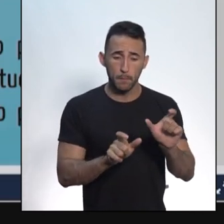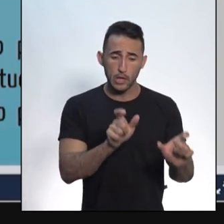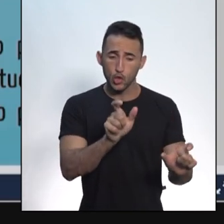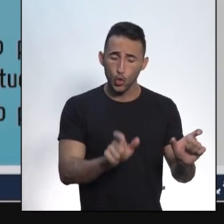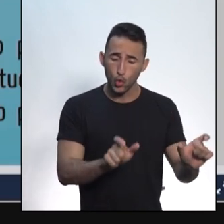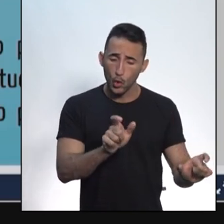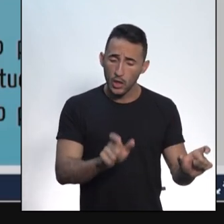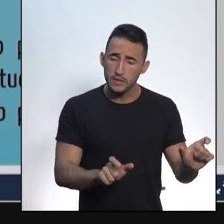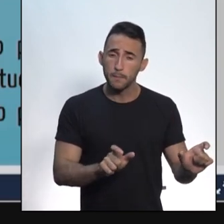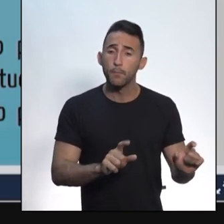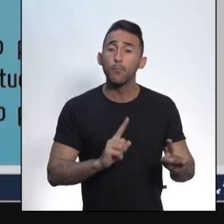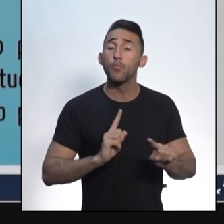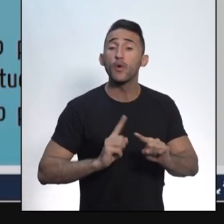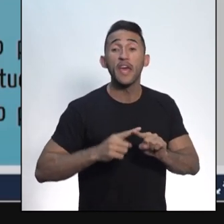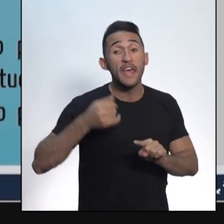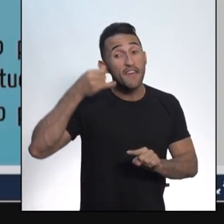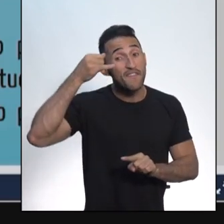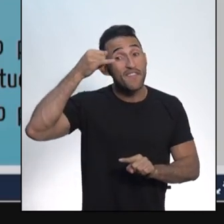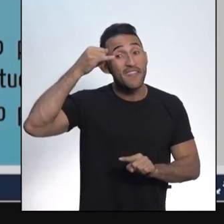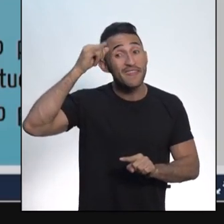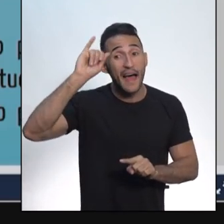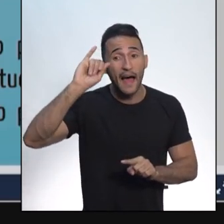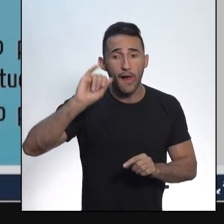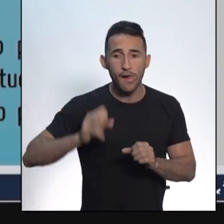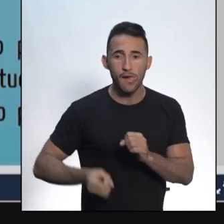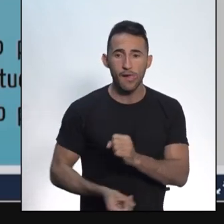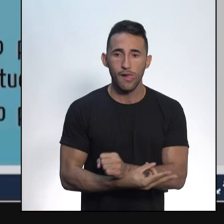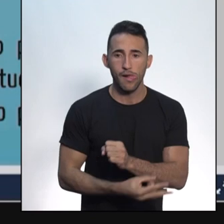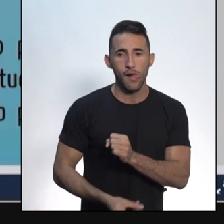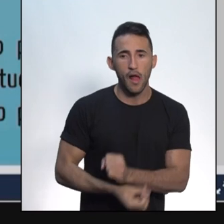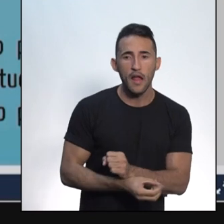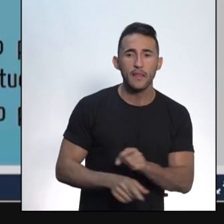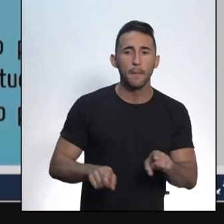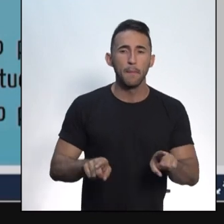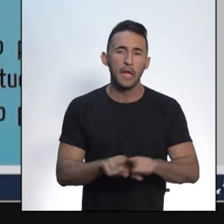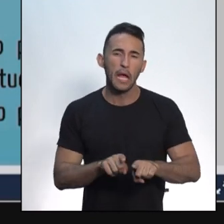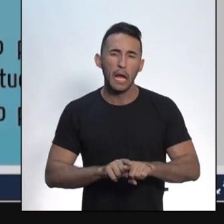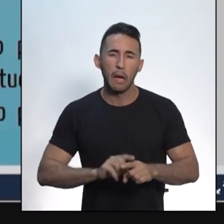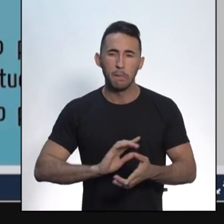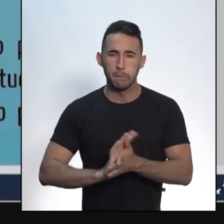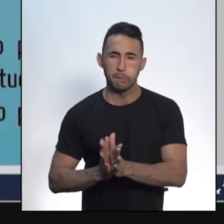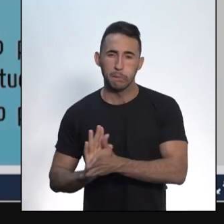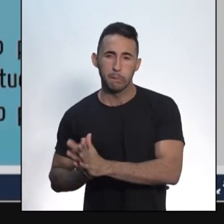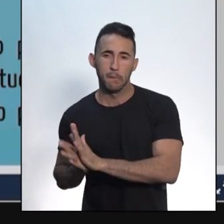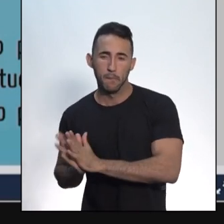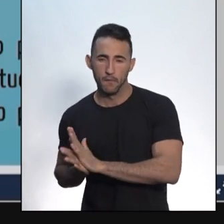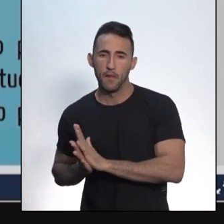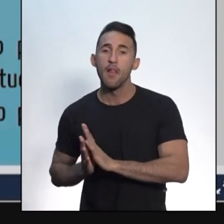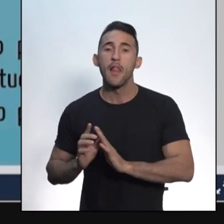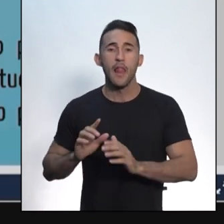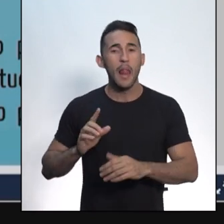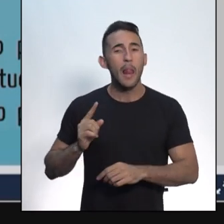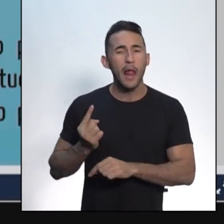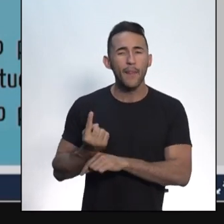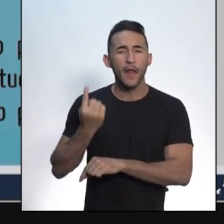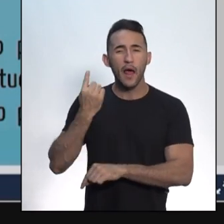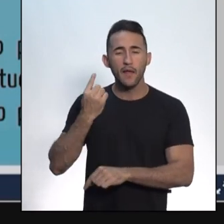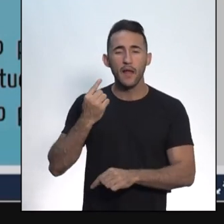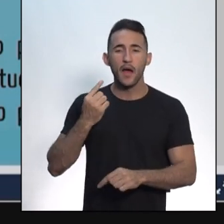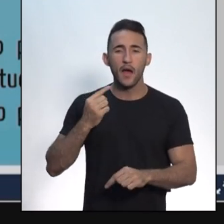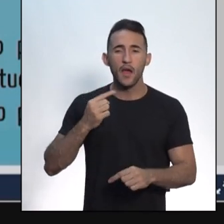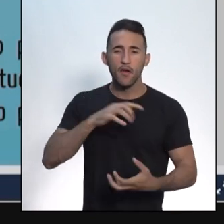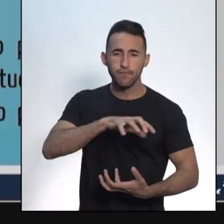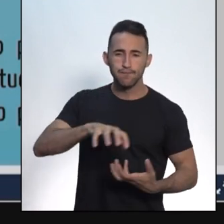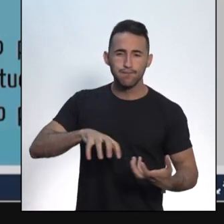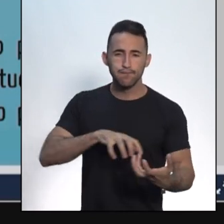para evitar os abusos da monarquia absolutista. Então, durante a Revolução Francesa, república passou